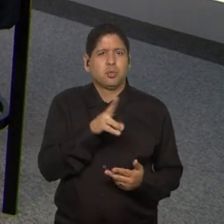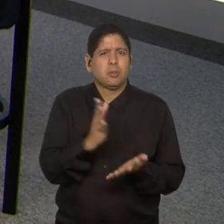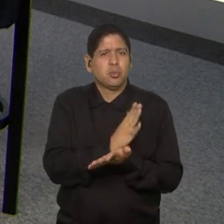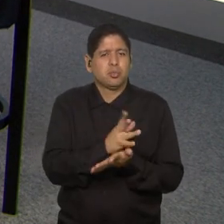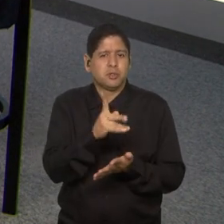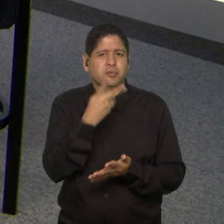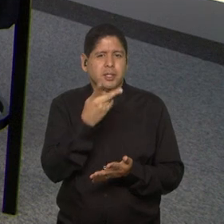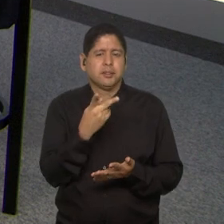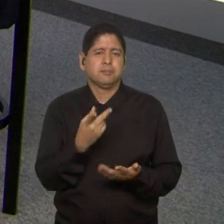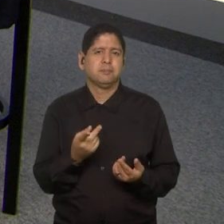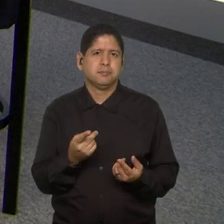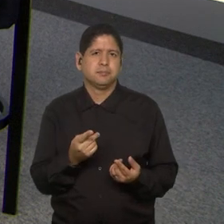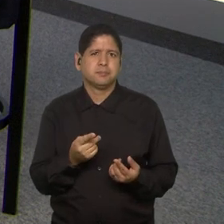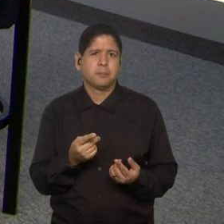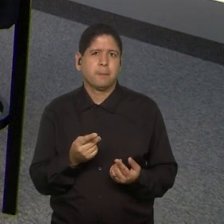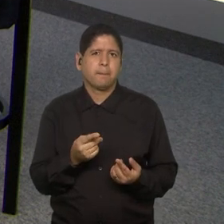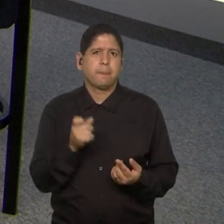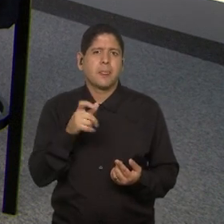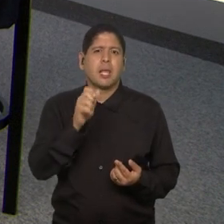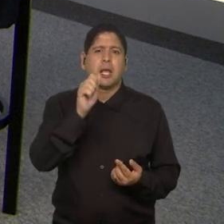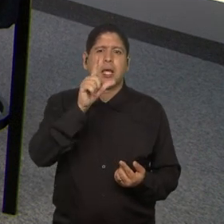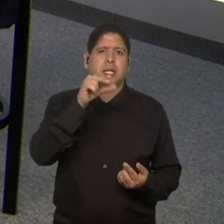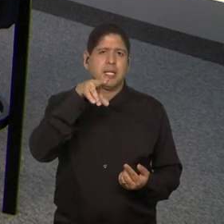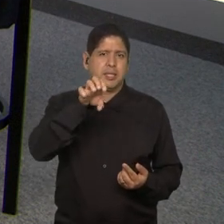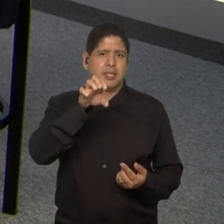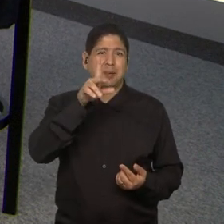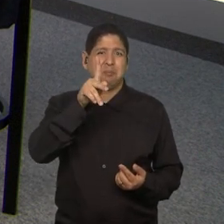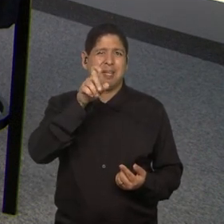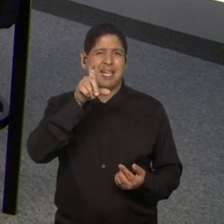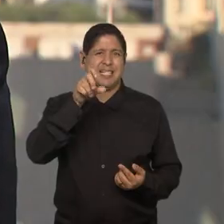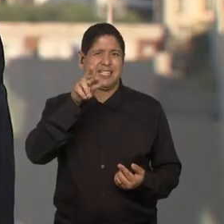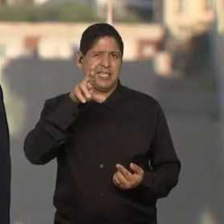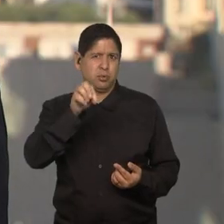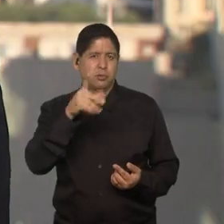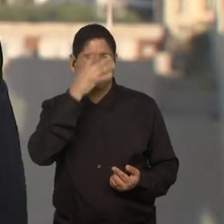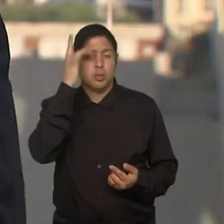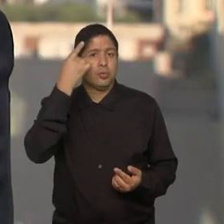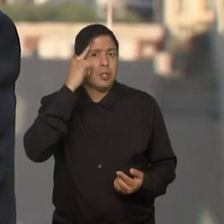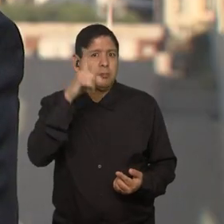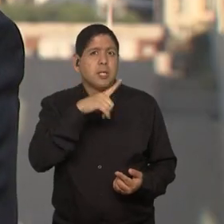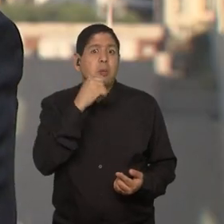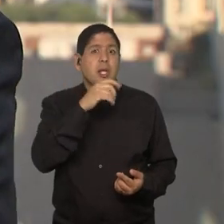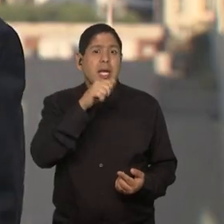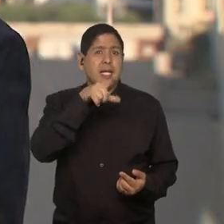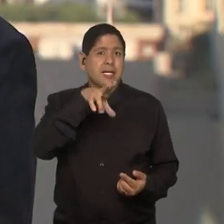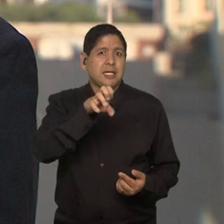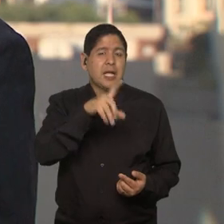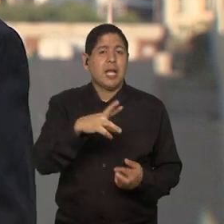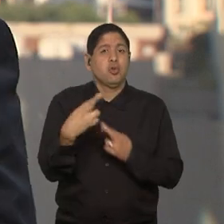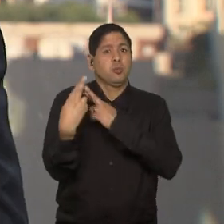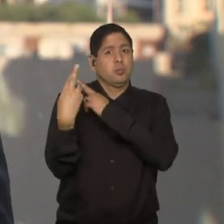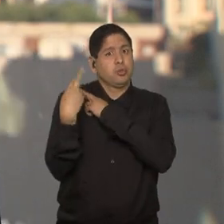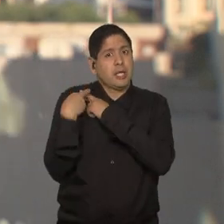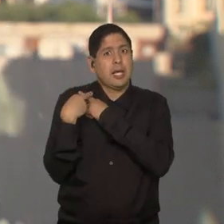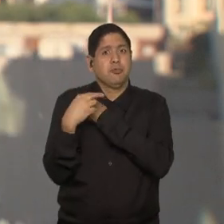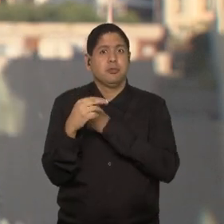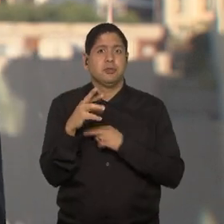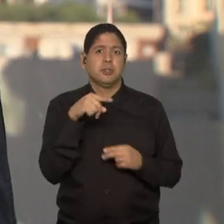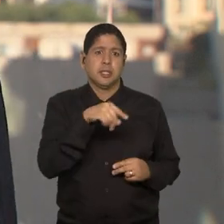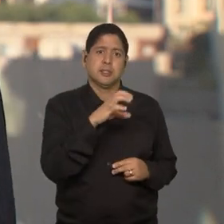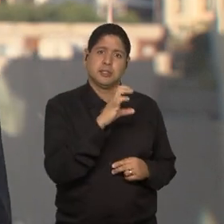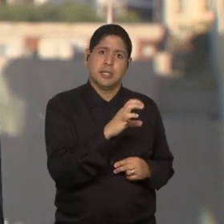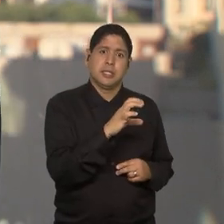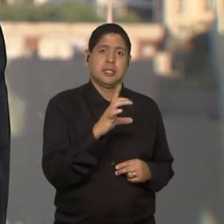você mencionou aí, Maíra. A Aline Pelegrino, muitas pessoas não sabem, mas a Aline, ela é responsável pela série C